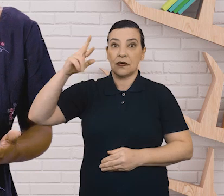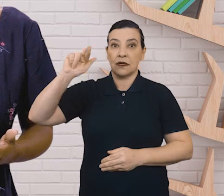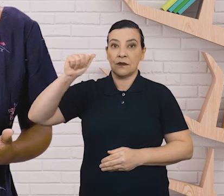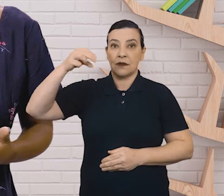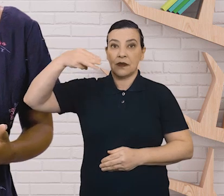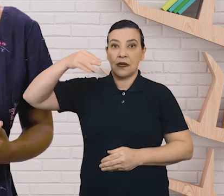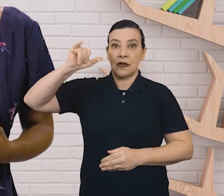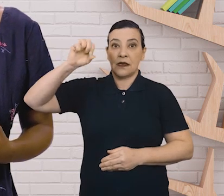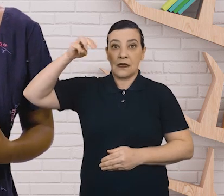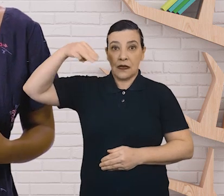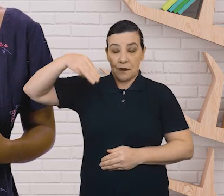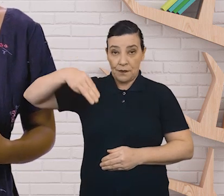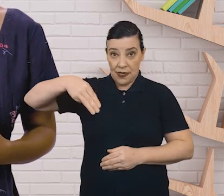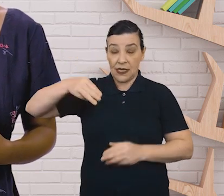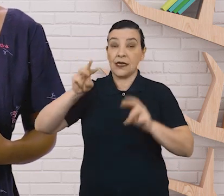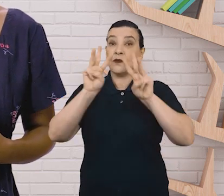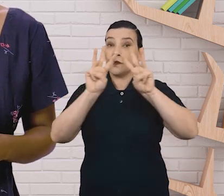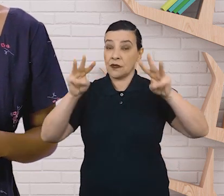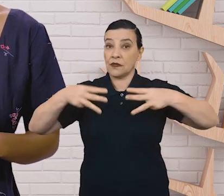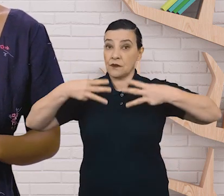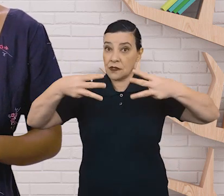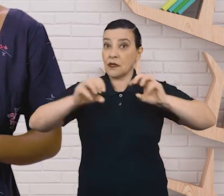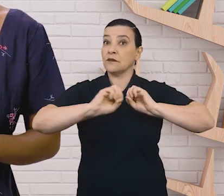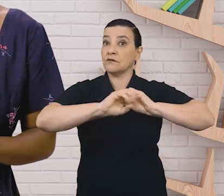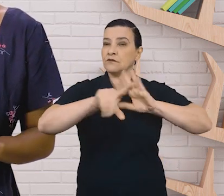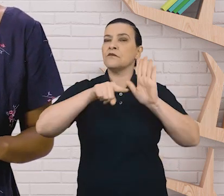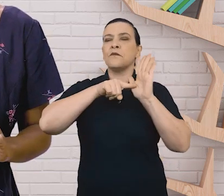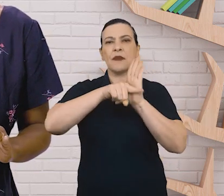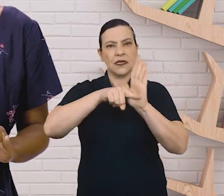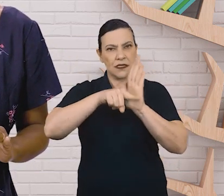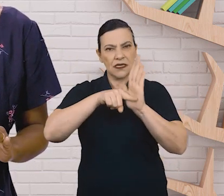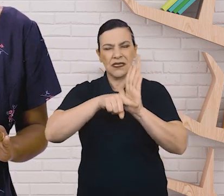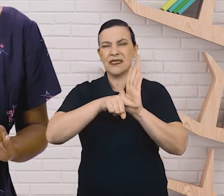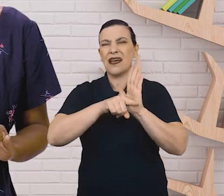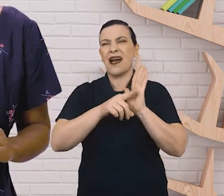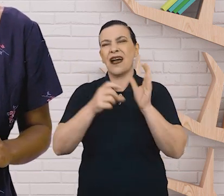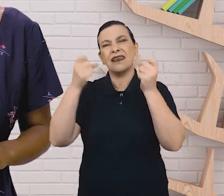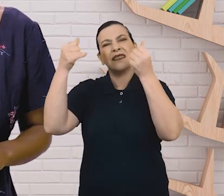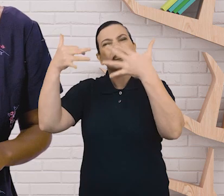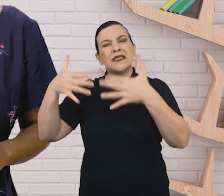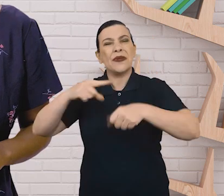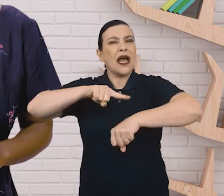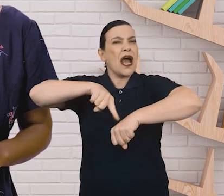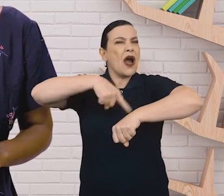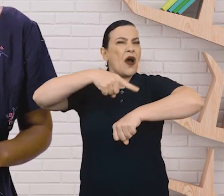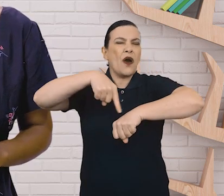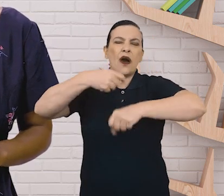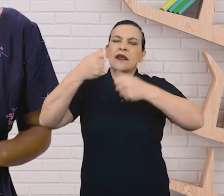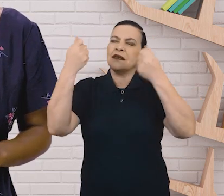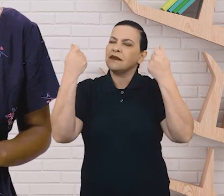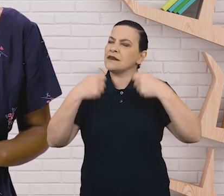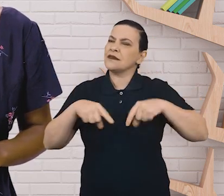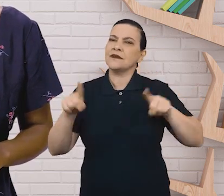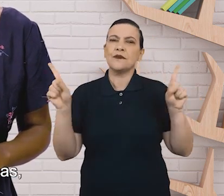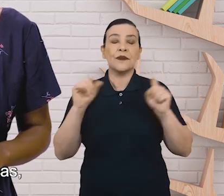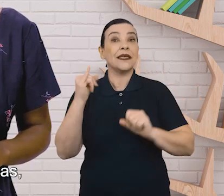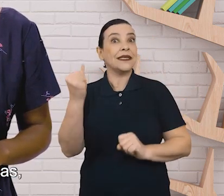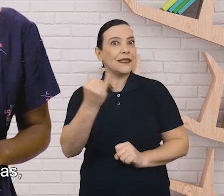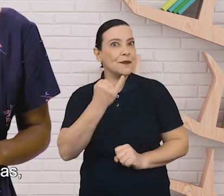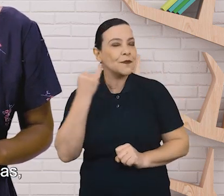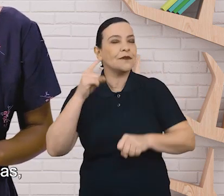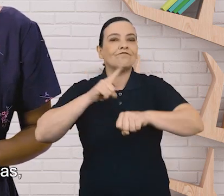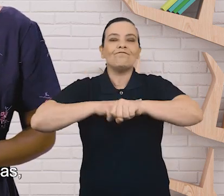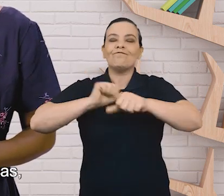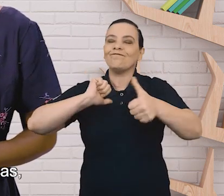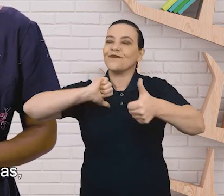disponível no site do Ministério da Educação. Ressalte que não é necessário disponibilizar muito tempo do dia para isso. O